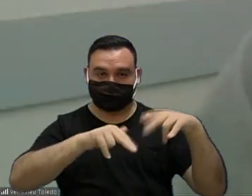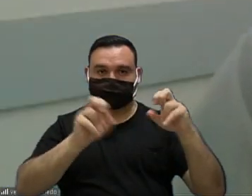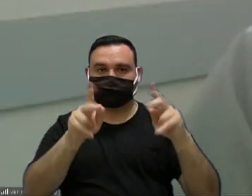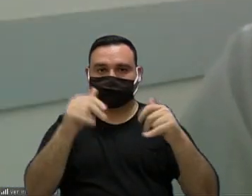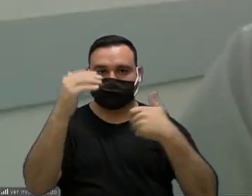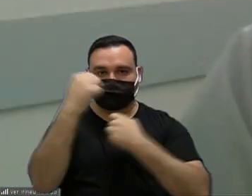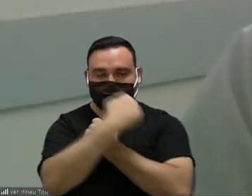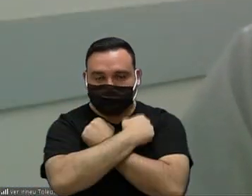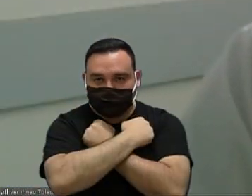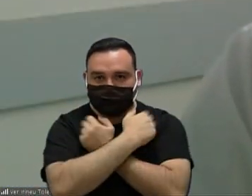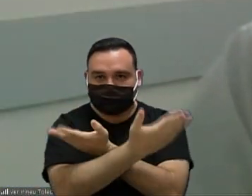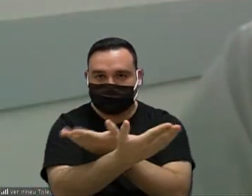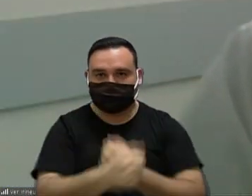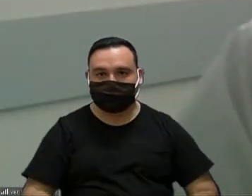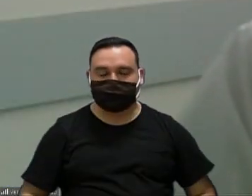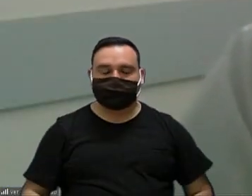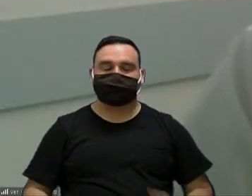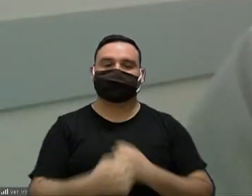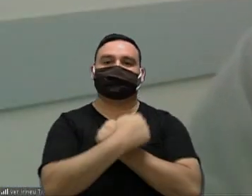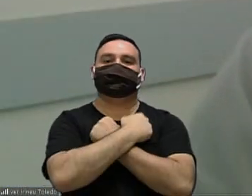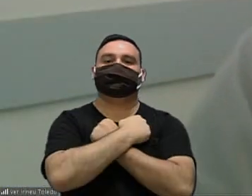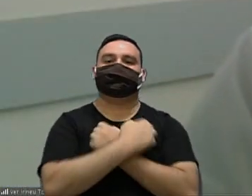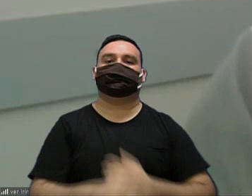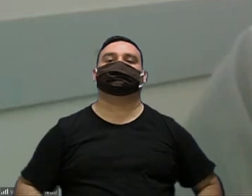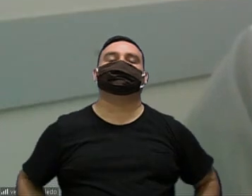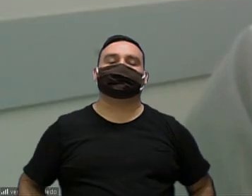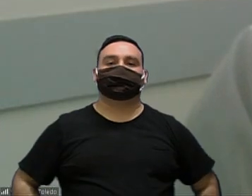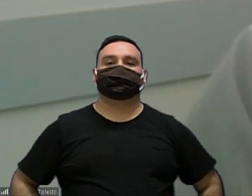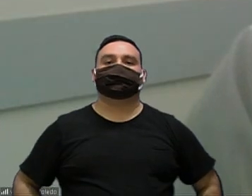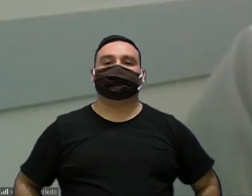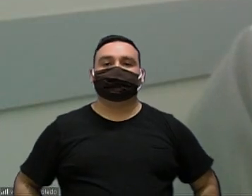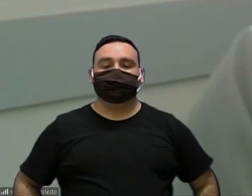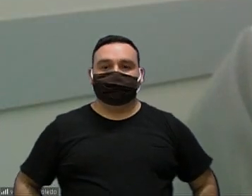abraço a todos um abraço vamos lá